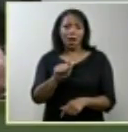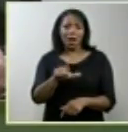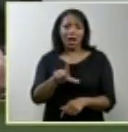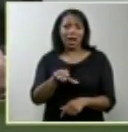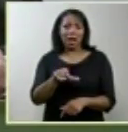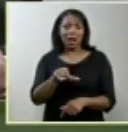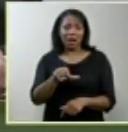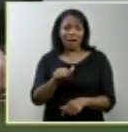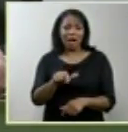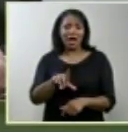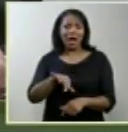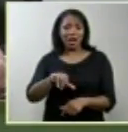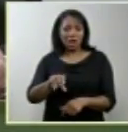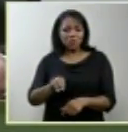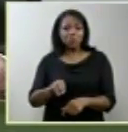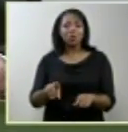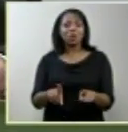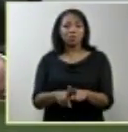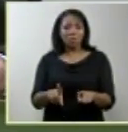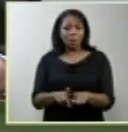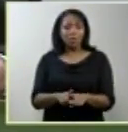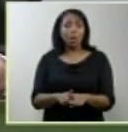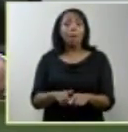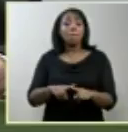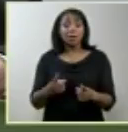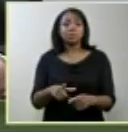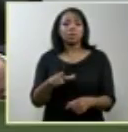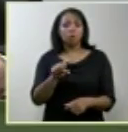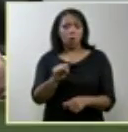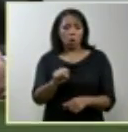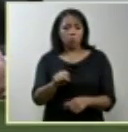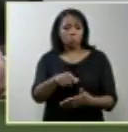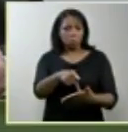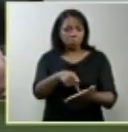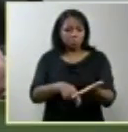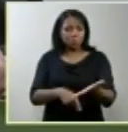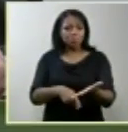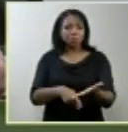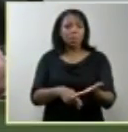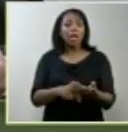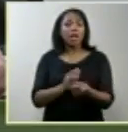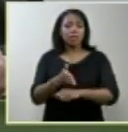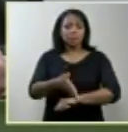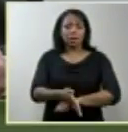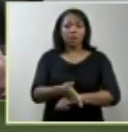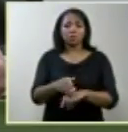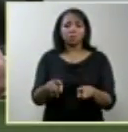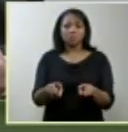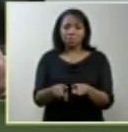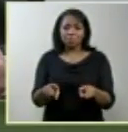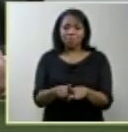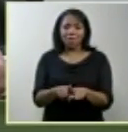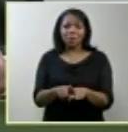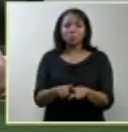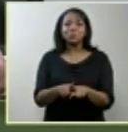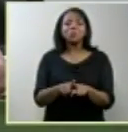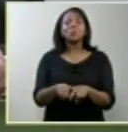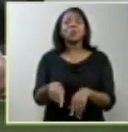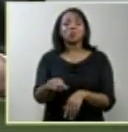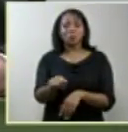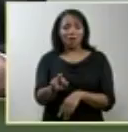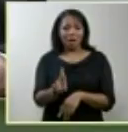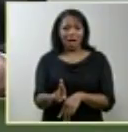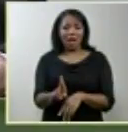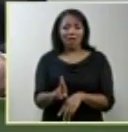meses ou seja da apresentação do projeto à entrada no ar nós tocavamos